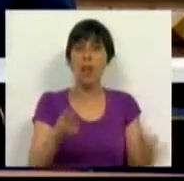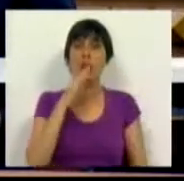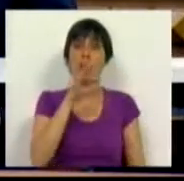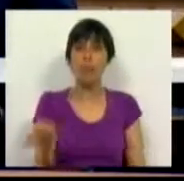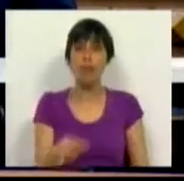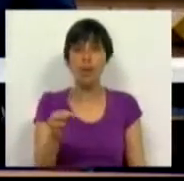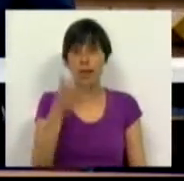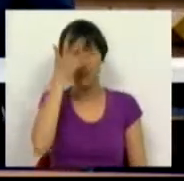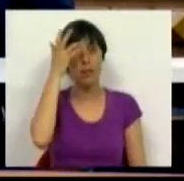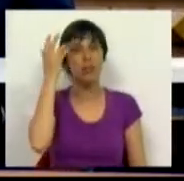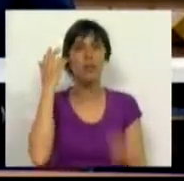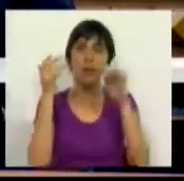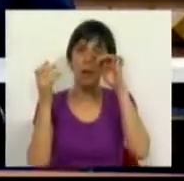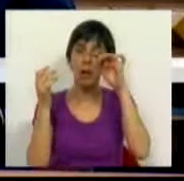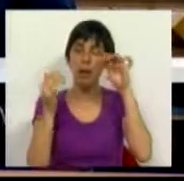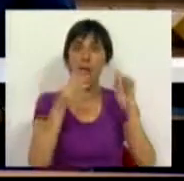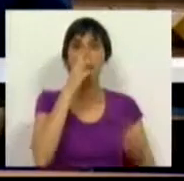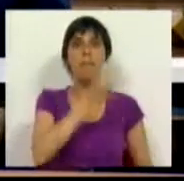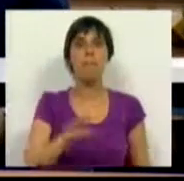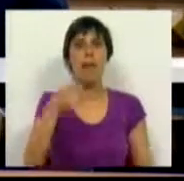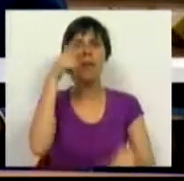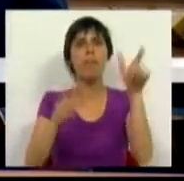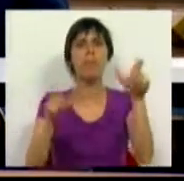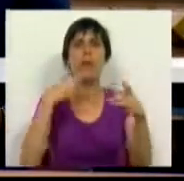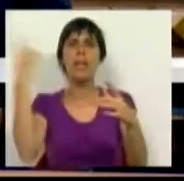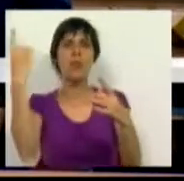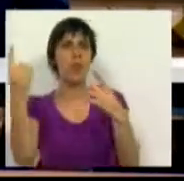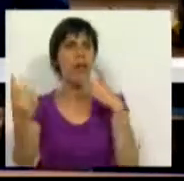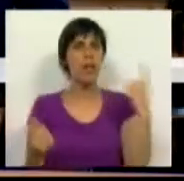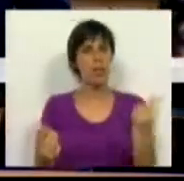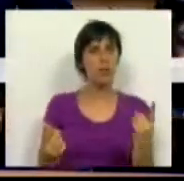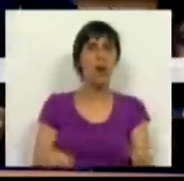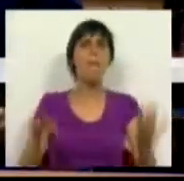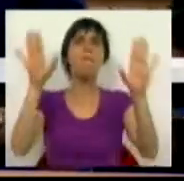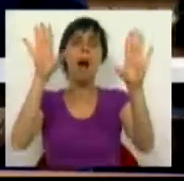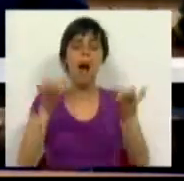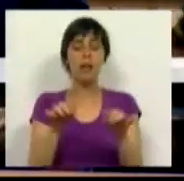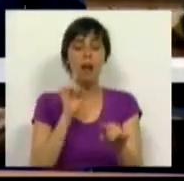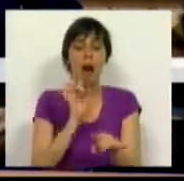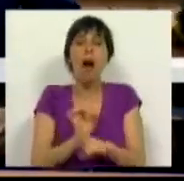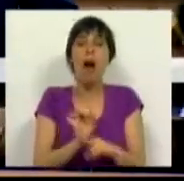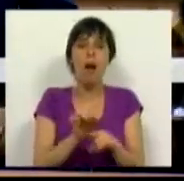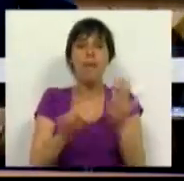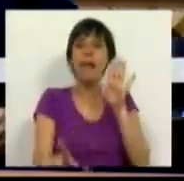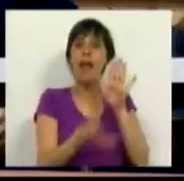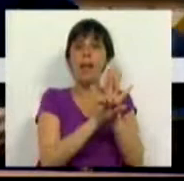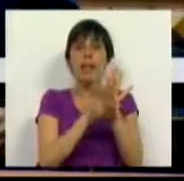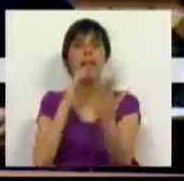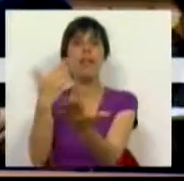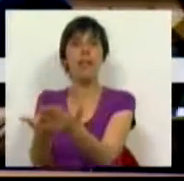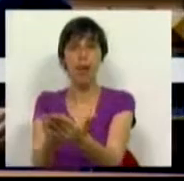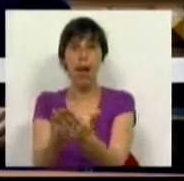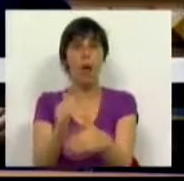famílias e sobre milhares de pessoas isoladas. Mas também com os efeitos que essa lei teve,